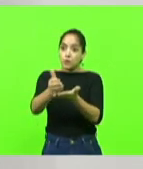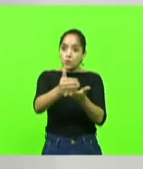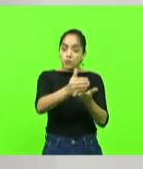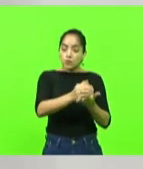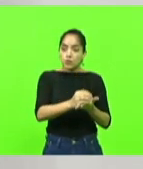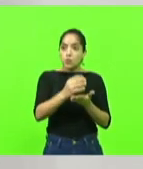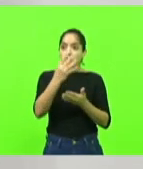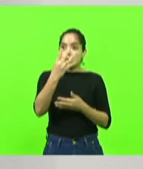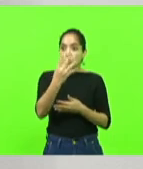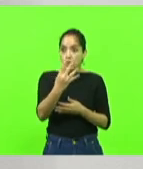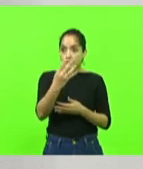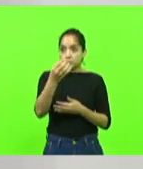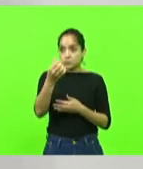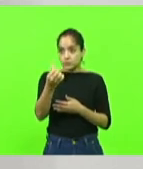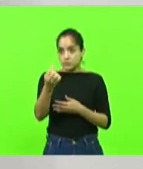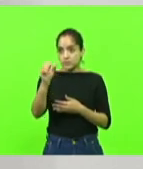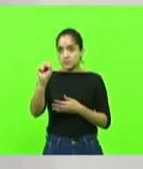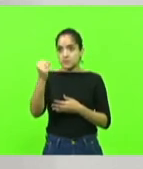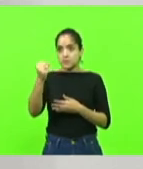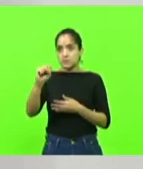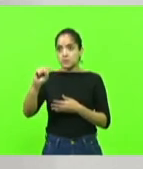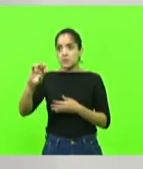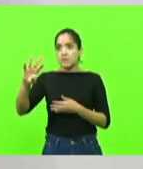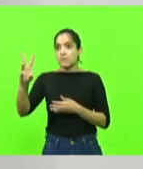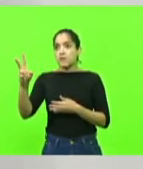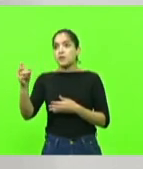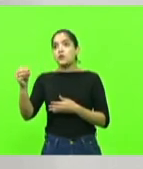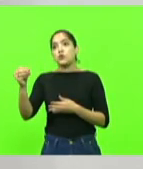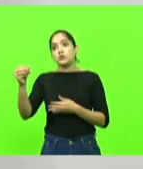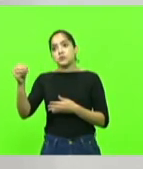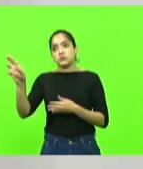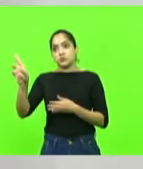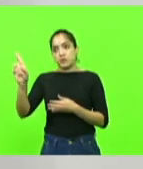recolheu 468 milhões de reais.